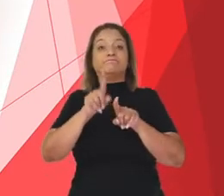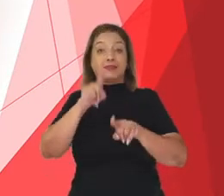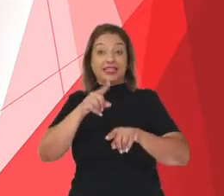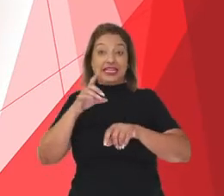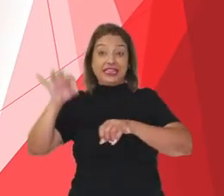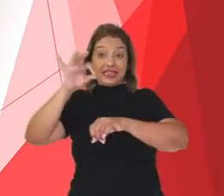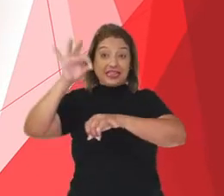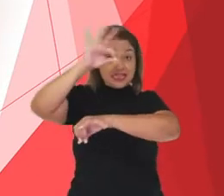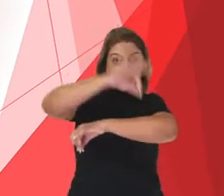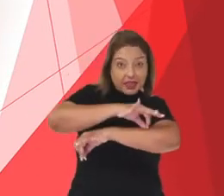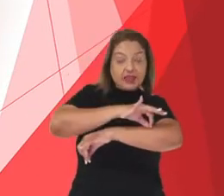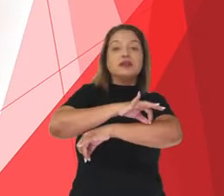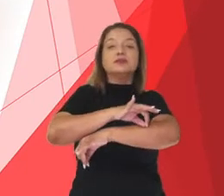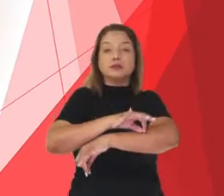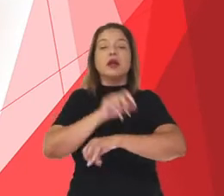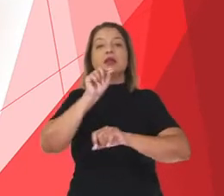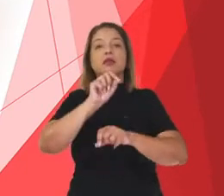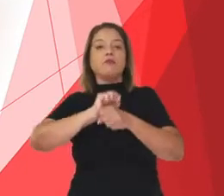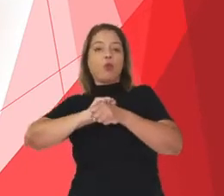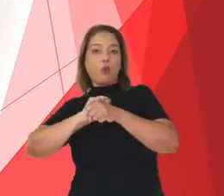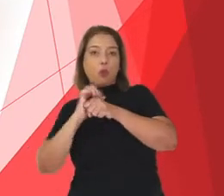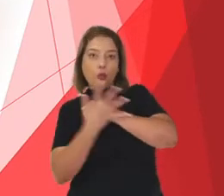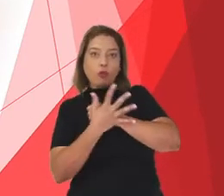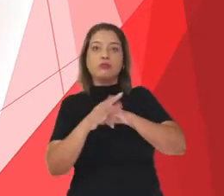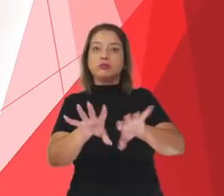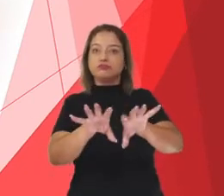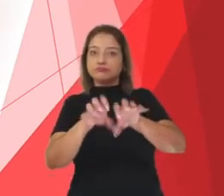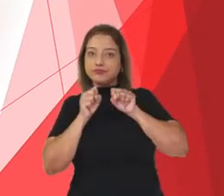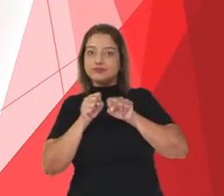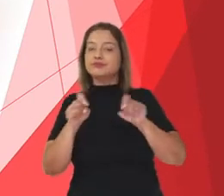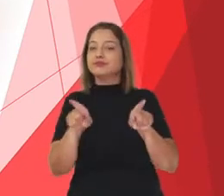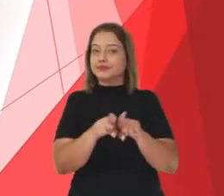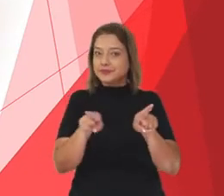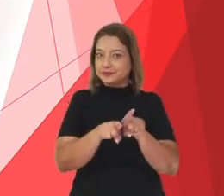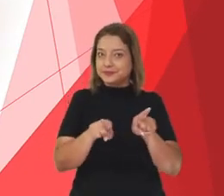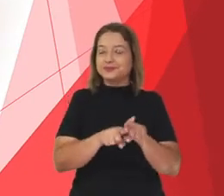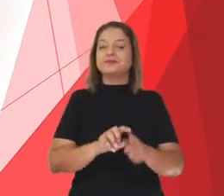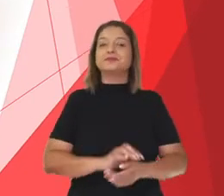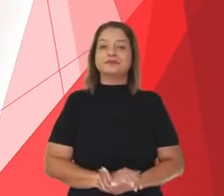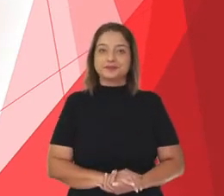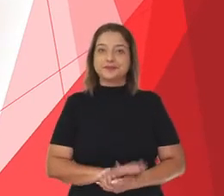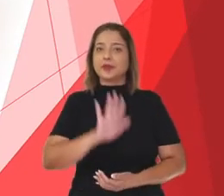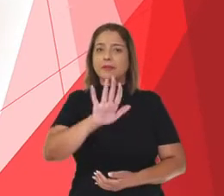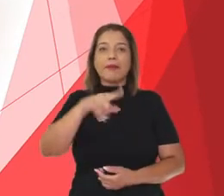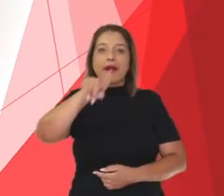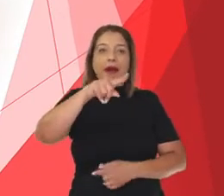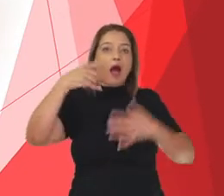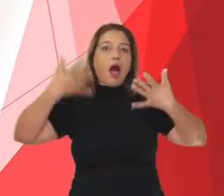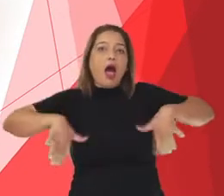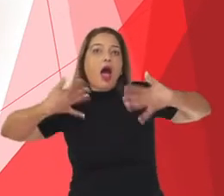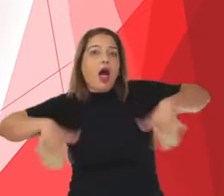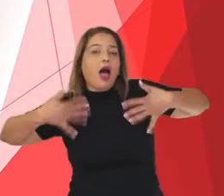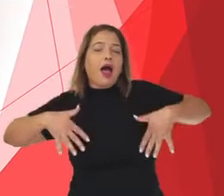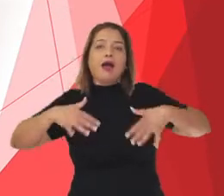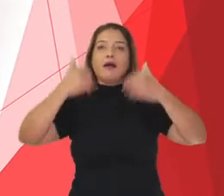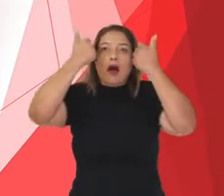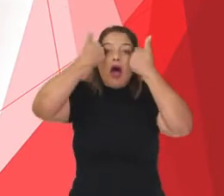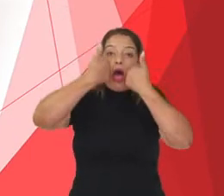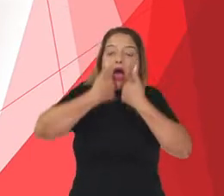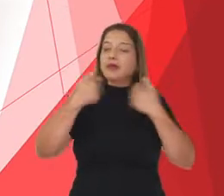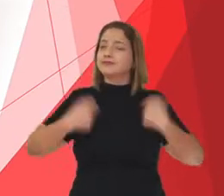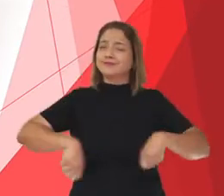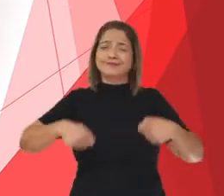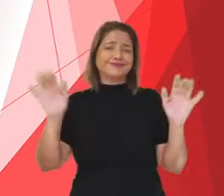e a covid-19. Mas, não precisa entrar em pânico. Nosso